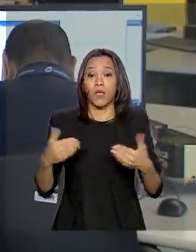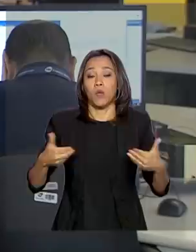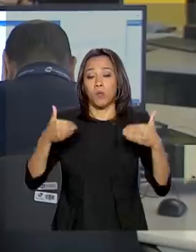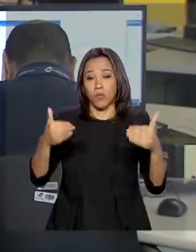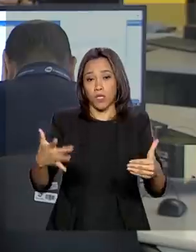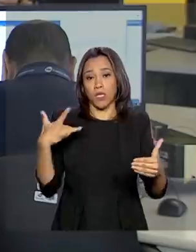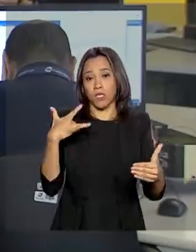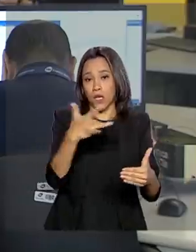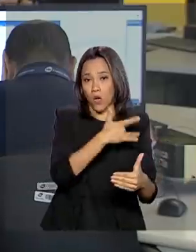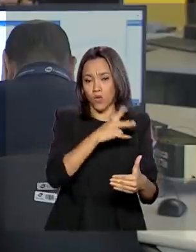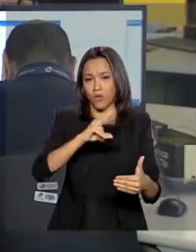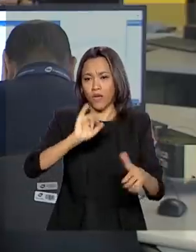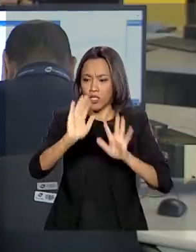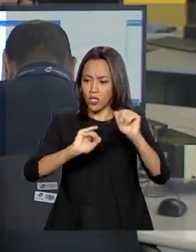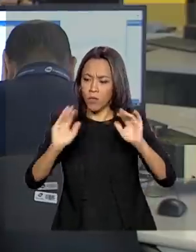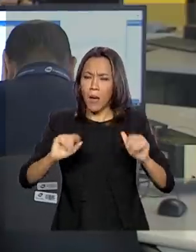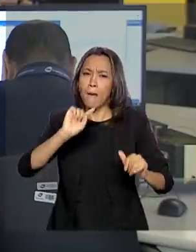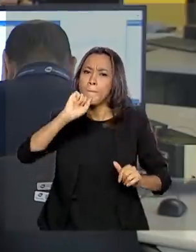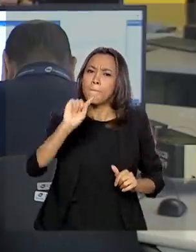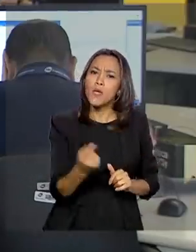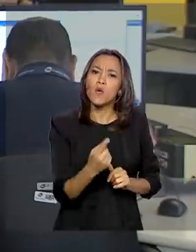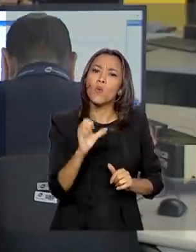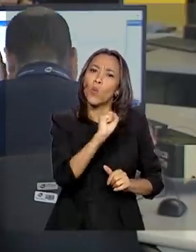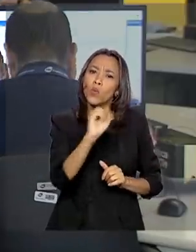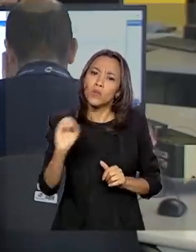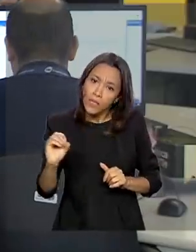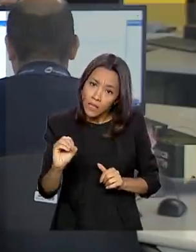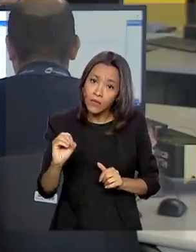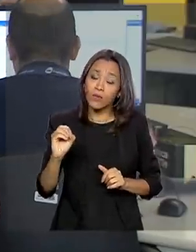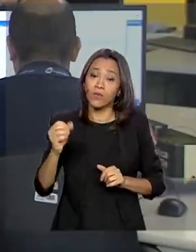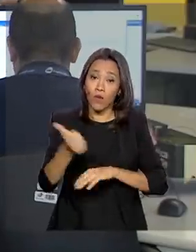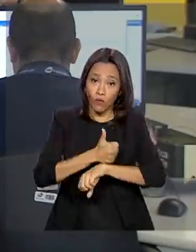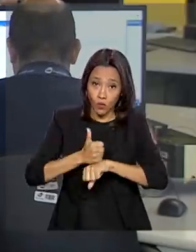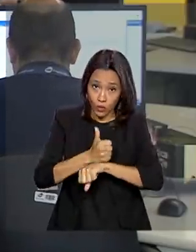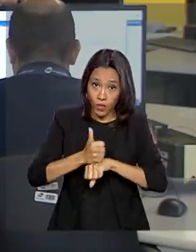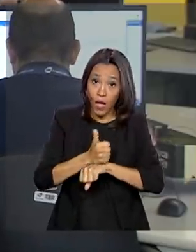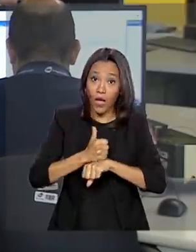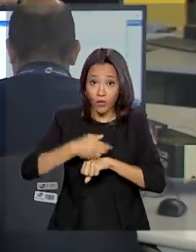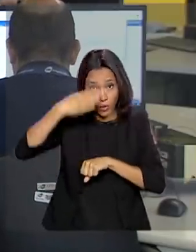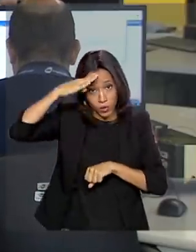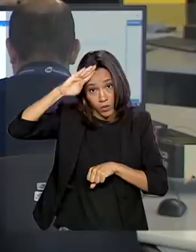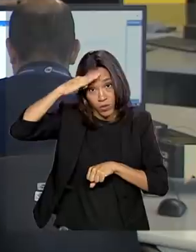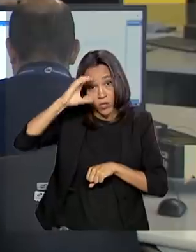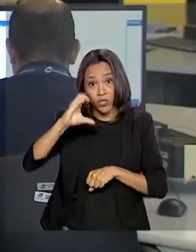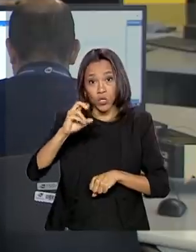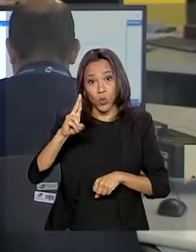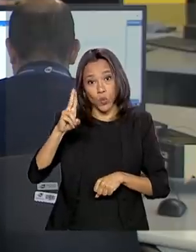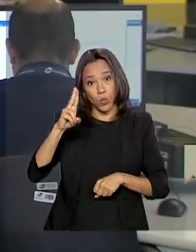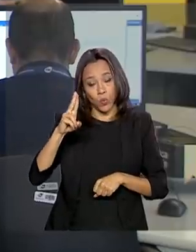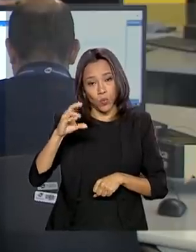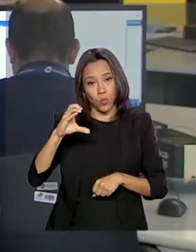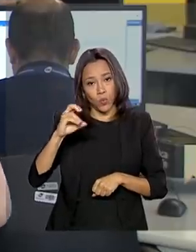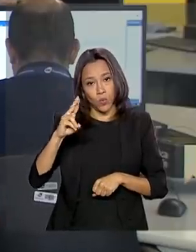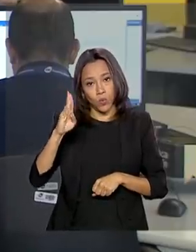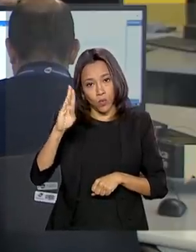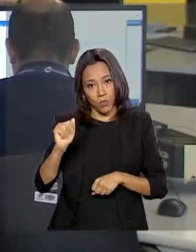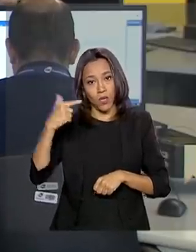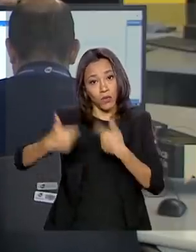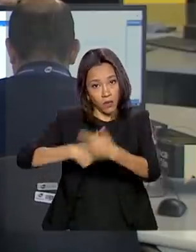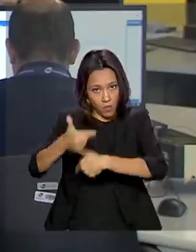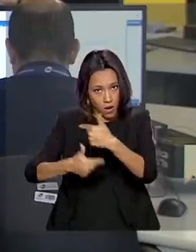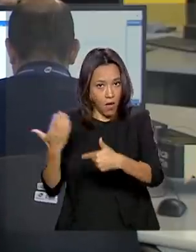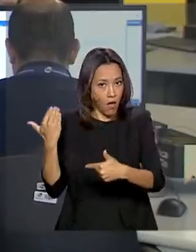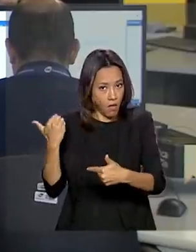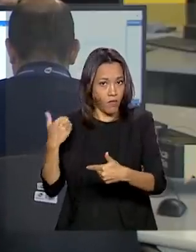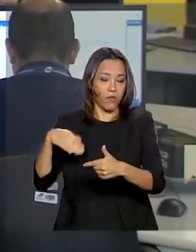cerca de 1.800 profissionais cubanos que atuavam no programa Mais Médicos. Eles poderão ser incluídos no